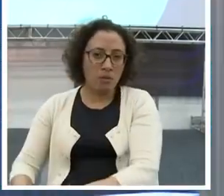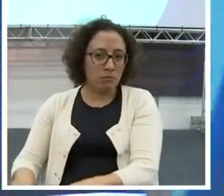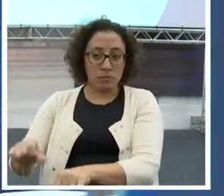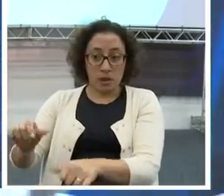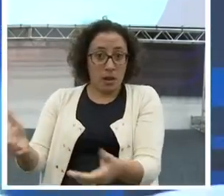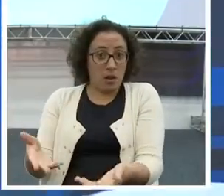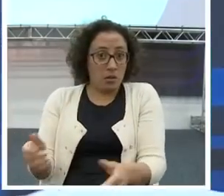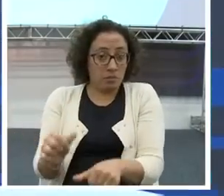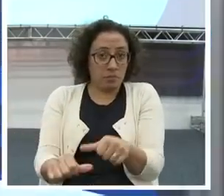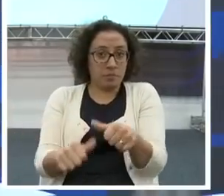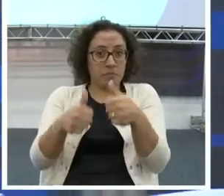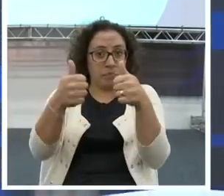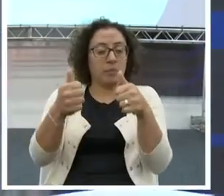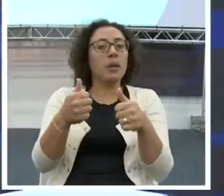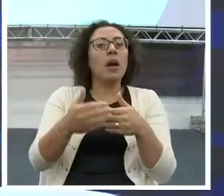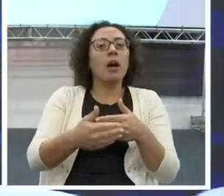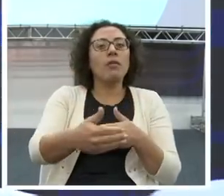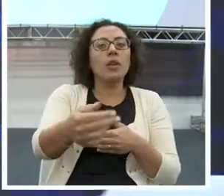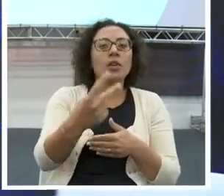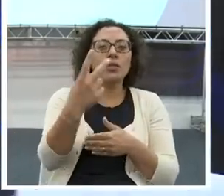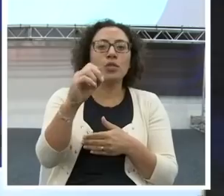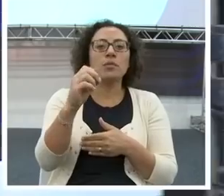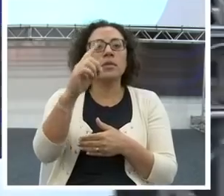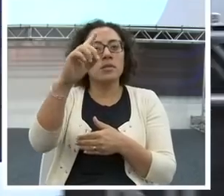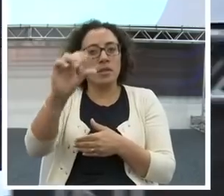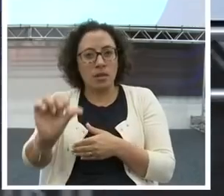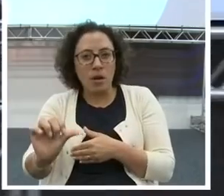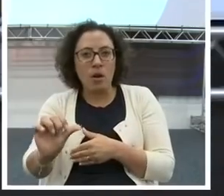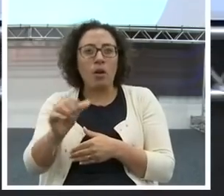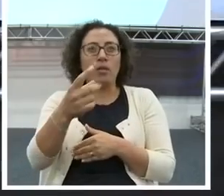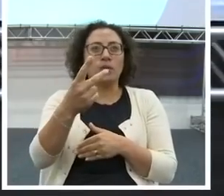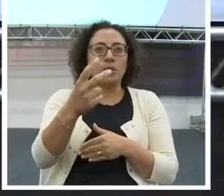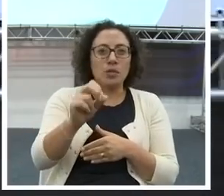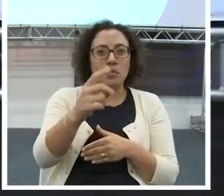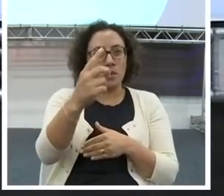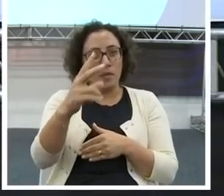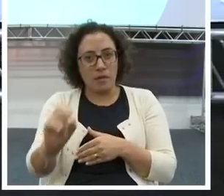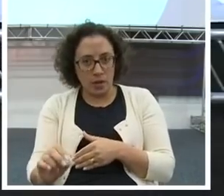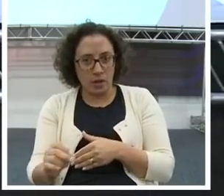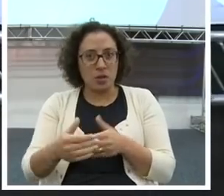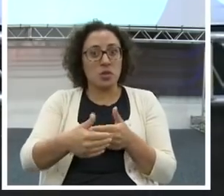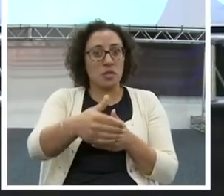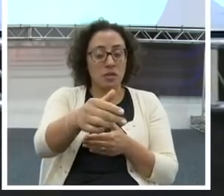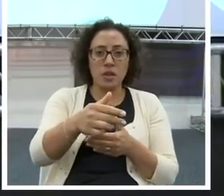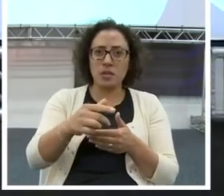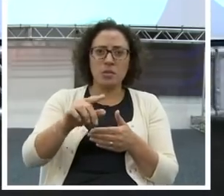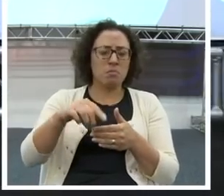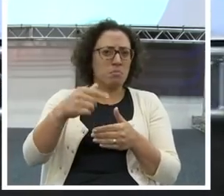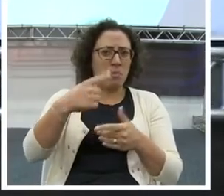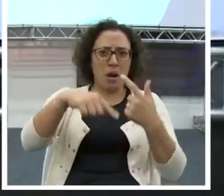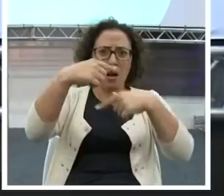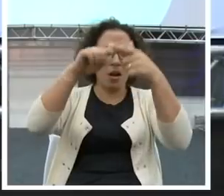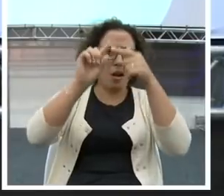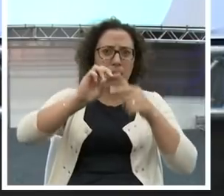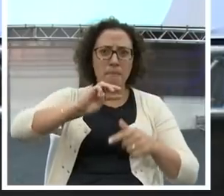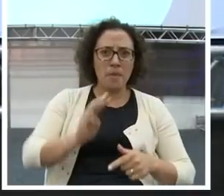2020, nós teremos mais de 200 novos milionários por dia, que são empreendedores,